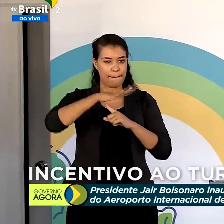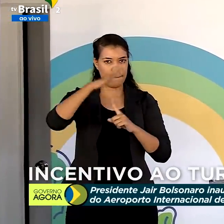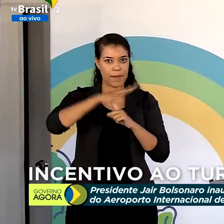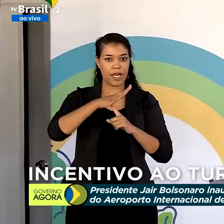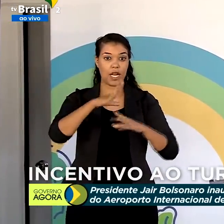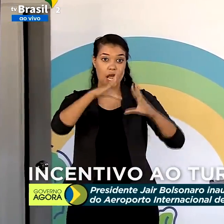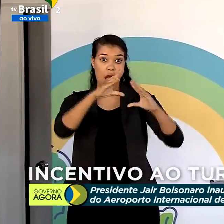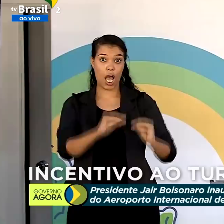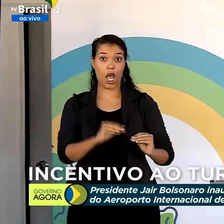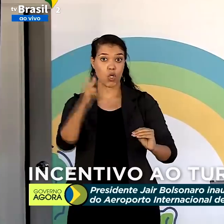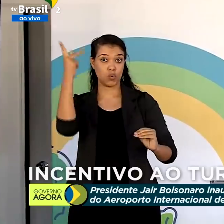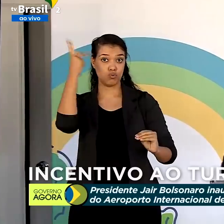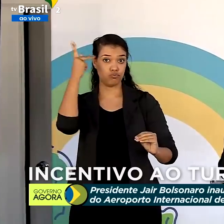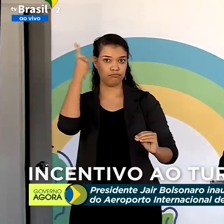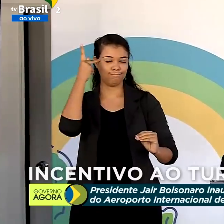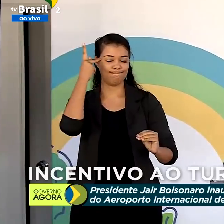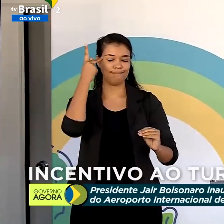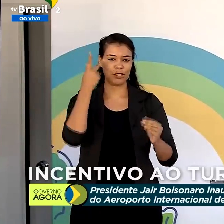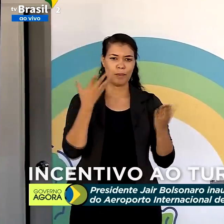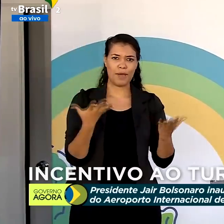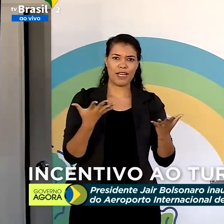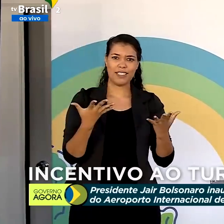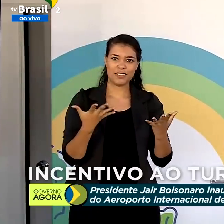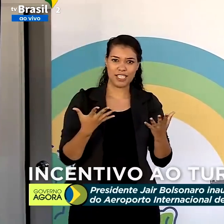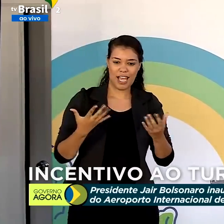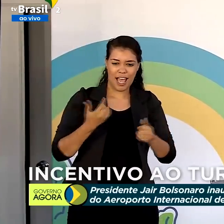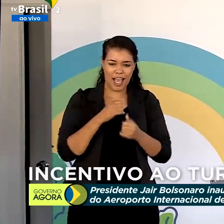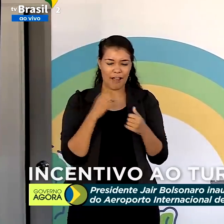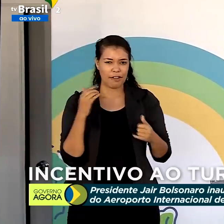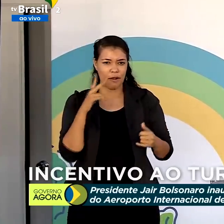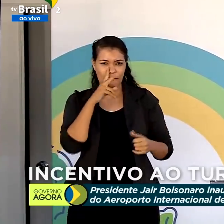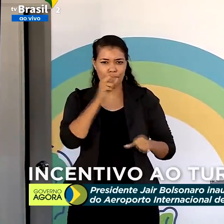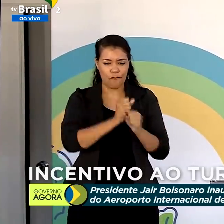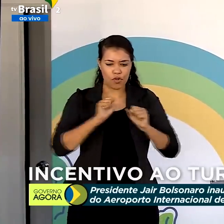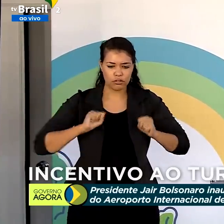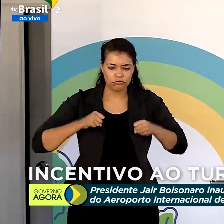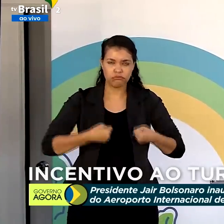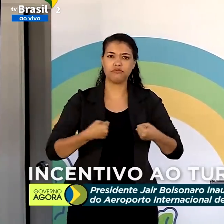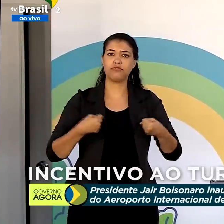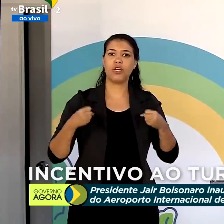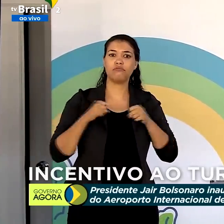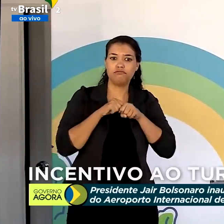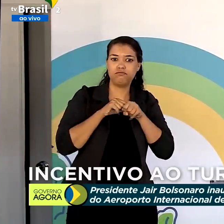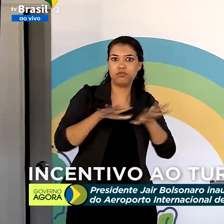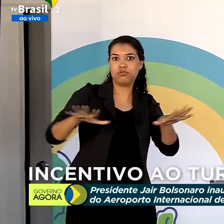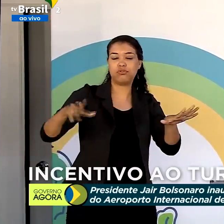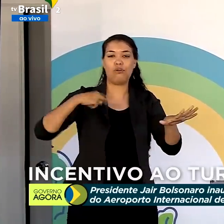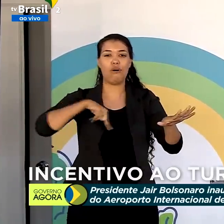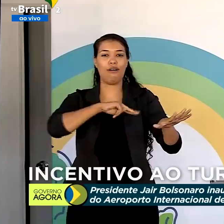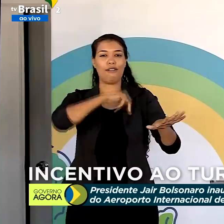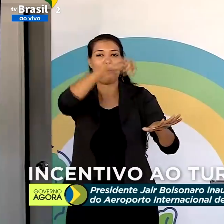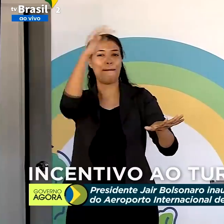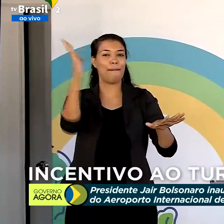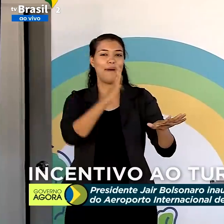Vossa Excelência está lá em São Paulo. Essa sua energia nos contagia e faz com que nós, brasileiros, de fé, de fato, de honradez, de